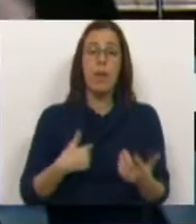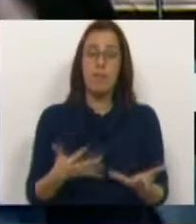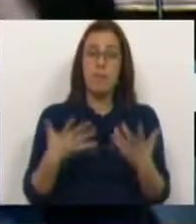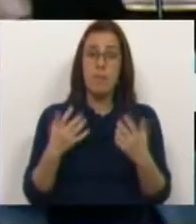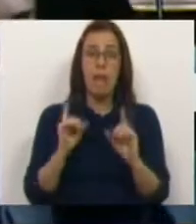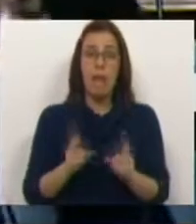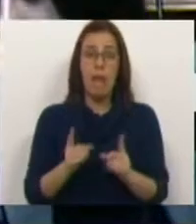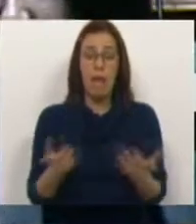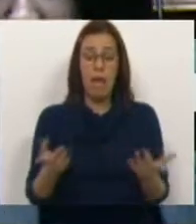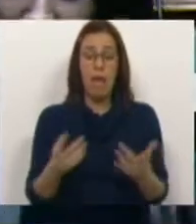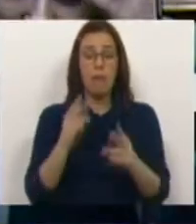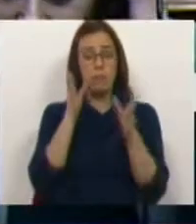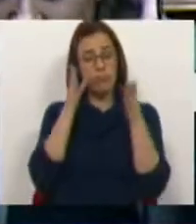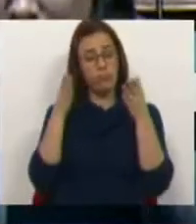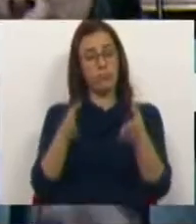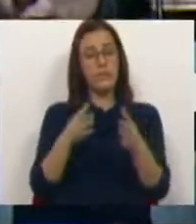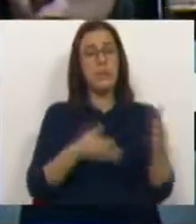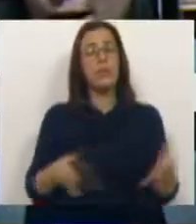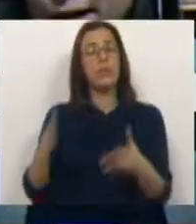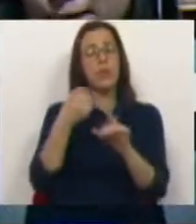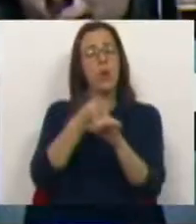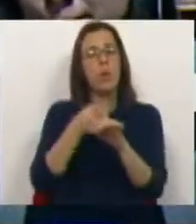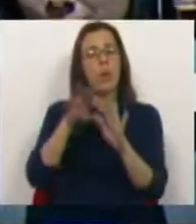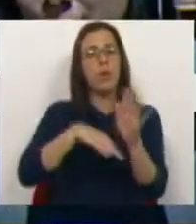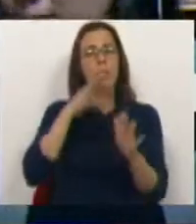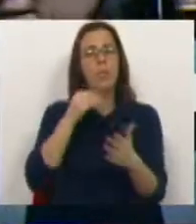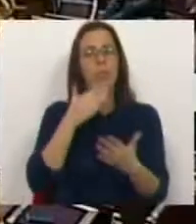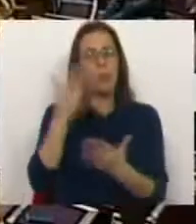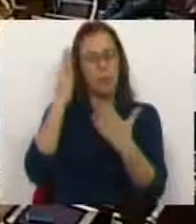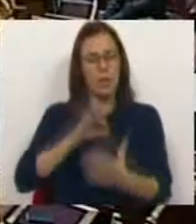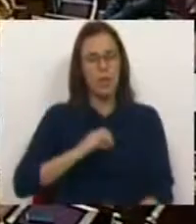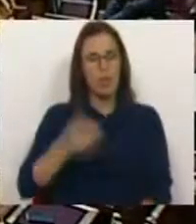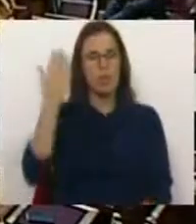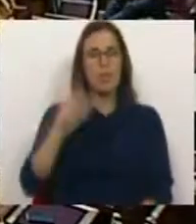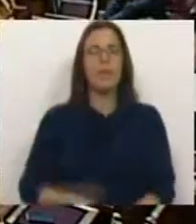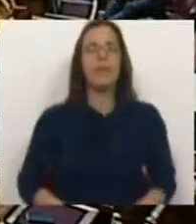queremos e é esse o centro da estratégia de combate à precariedade. Muito obrigado. Obrigado.